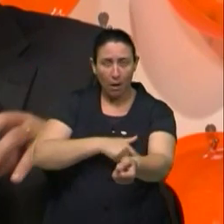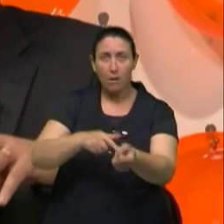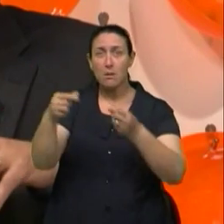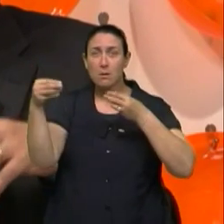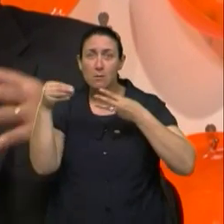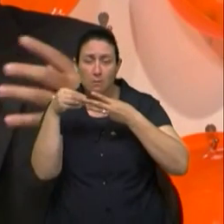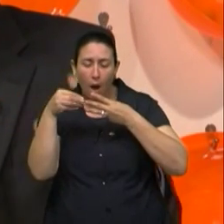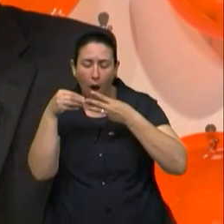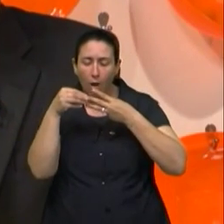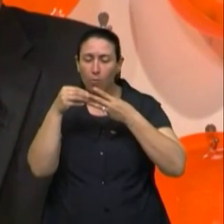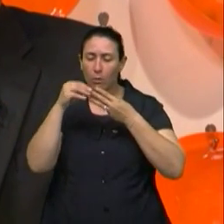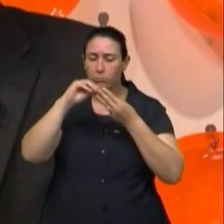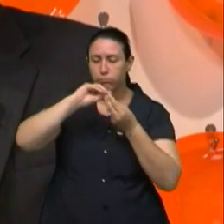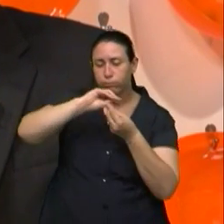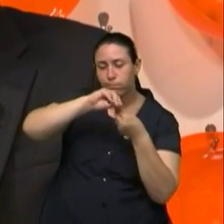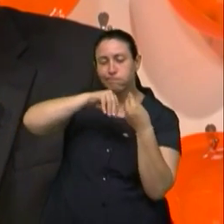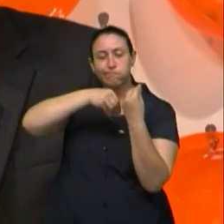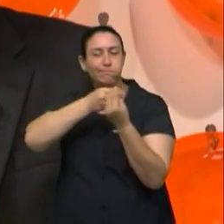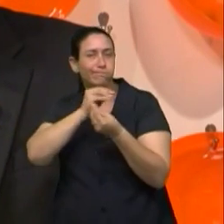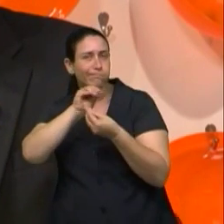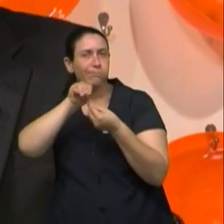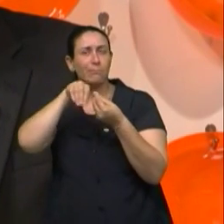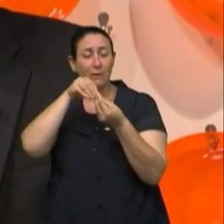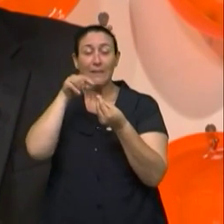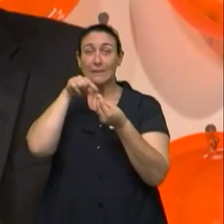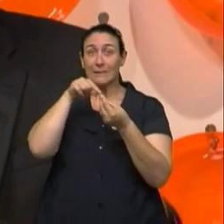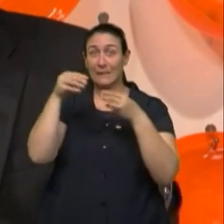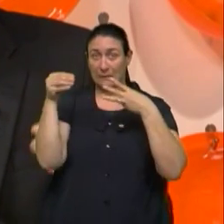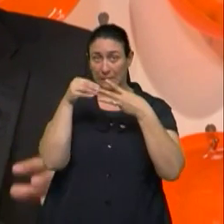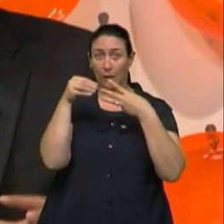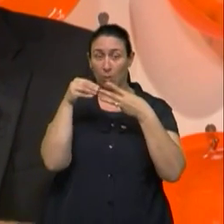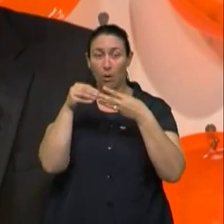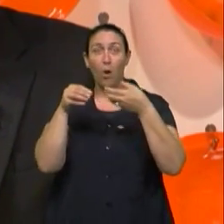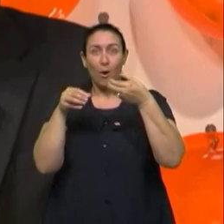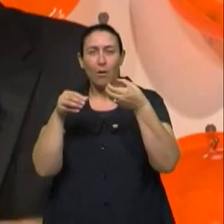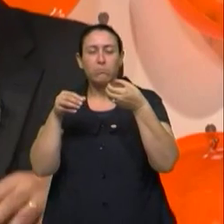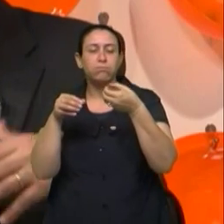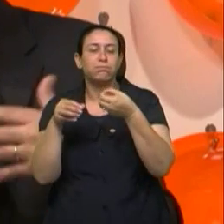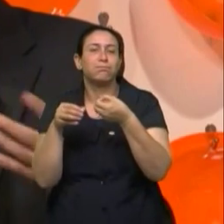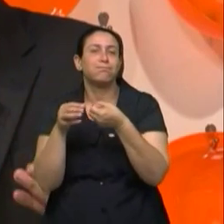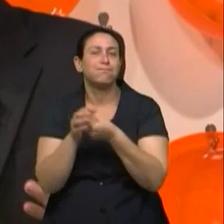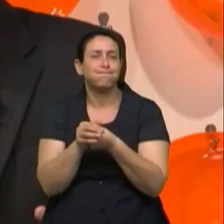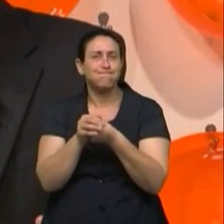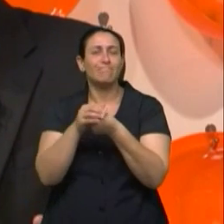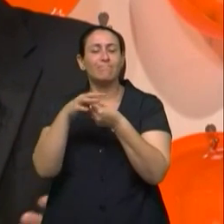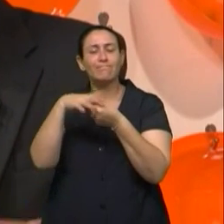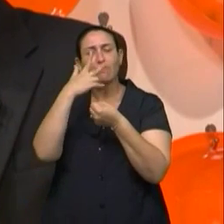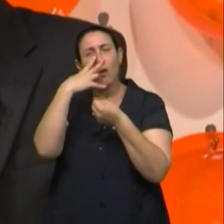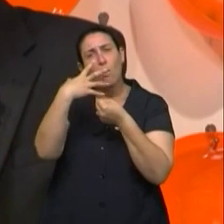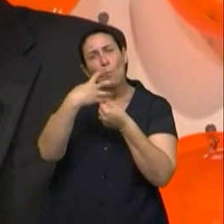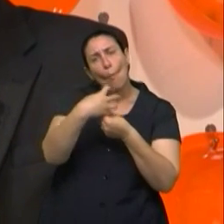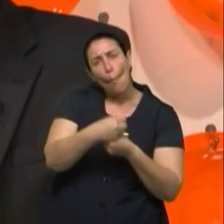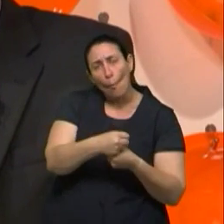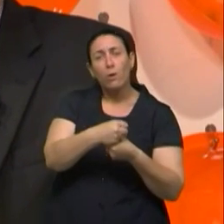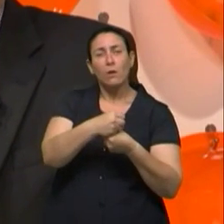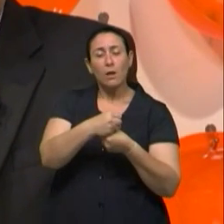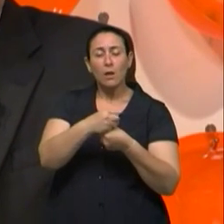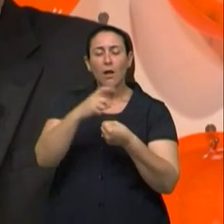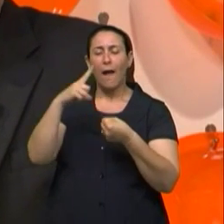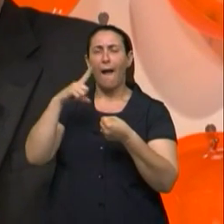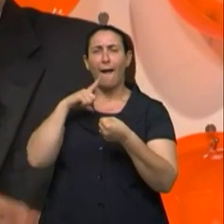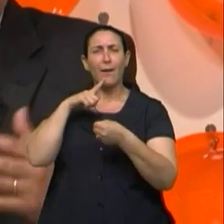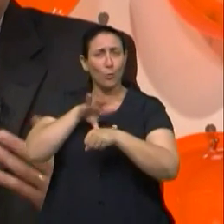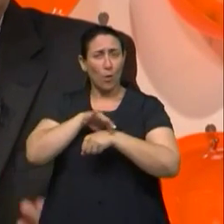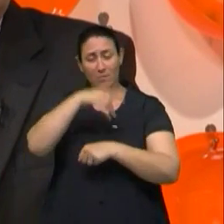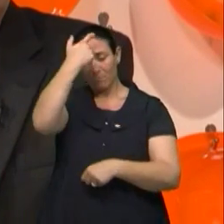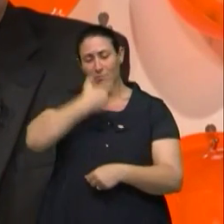corpo, né? E faz com que essas células, que são células de defesa, elas diminuam, facilitando que as pessoas que têm